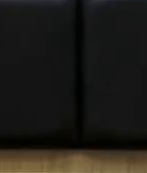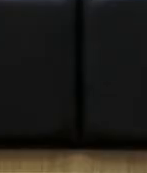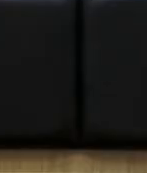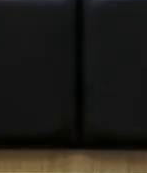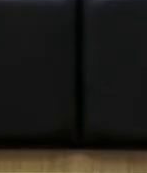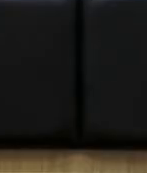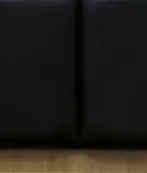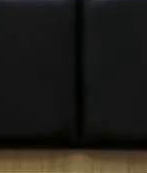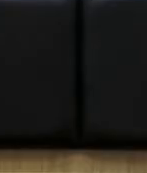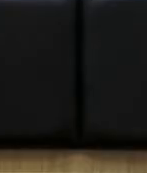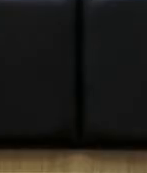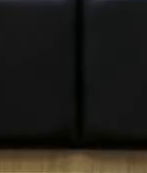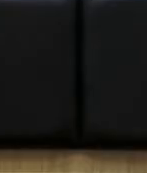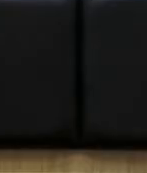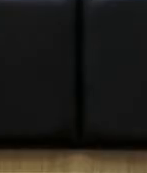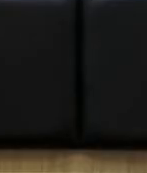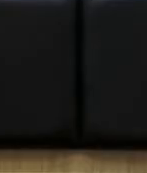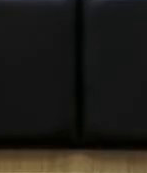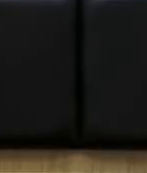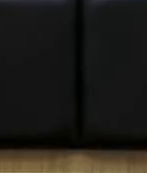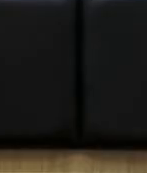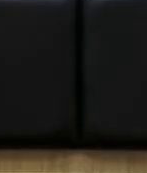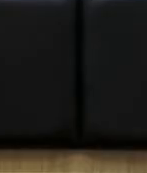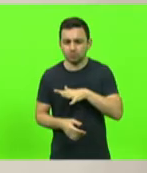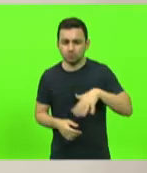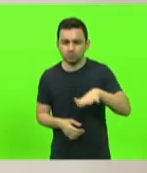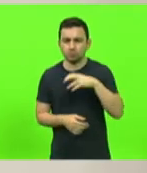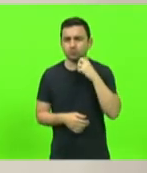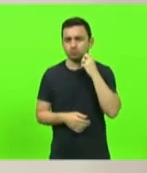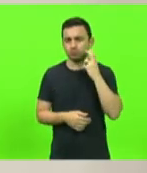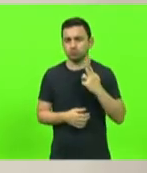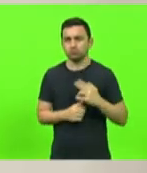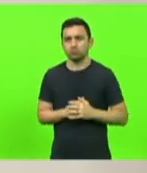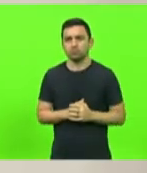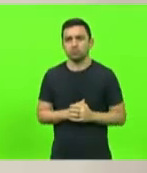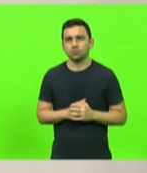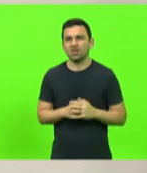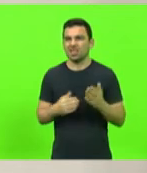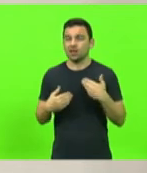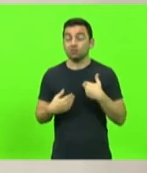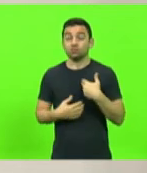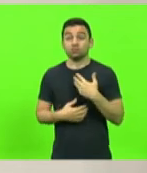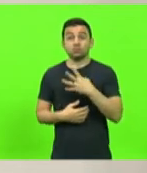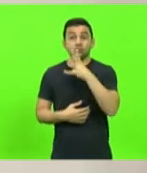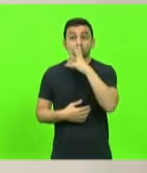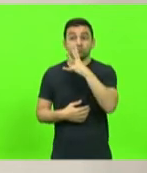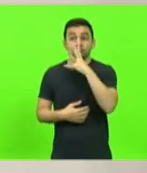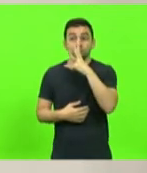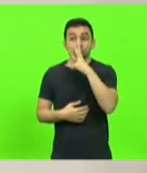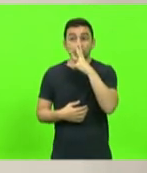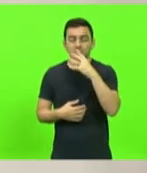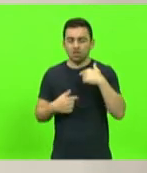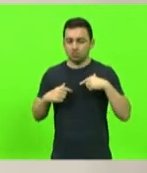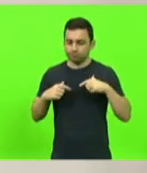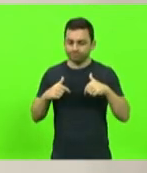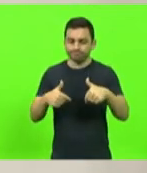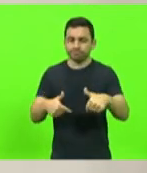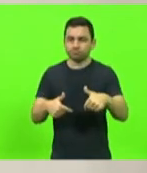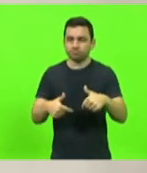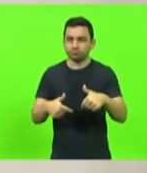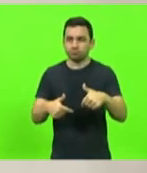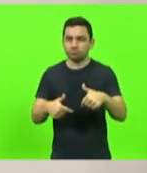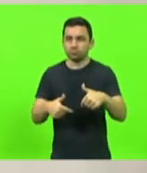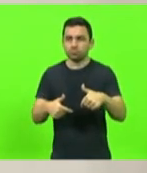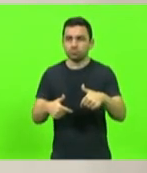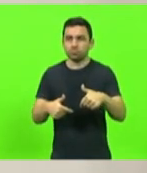e por suas sugestões de políticas públicas. Eu fico chocado e me coloco à disposição para que